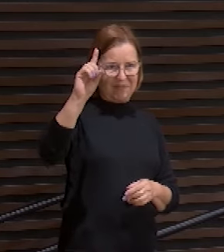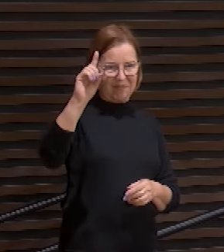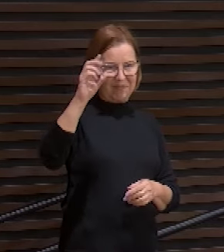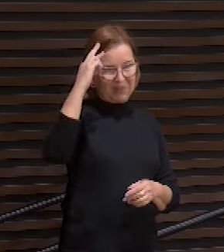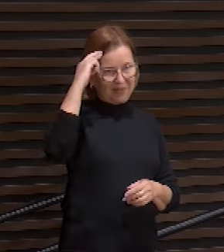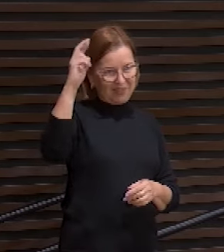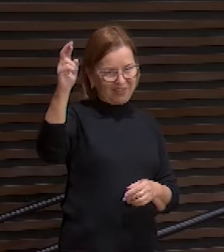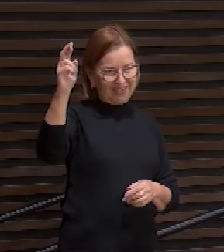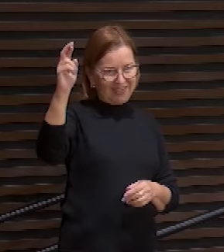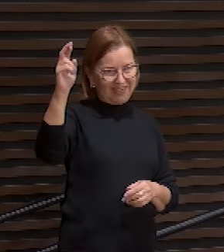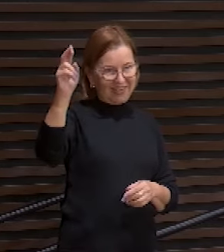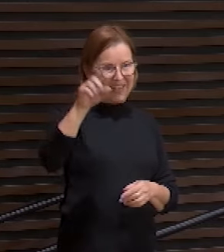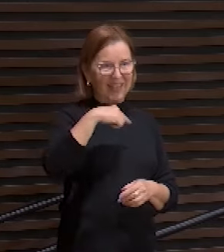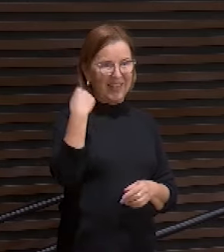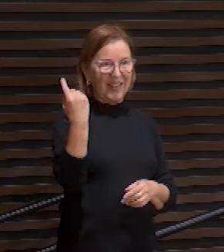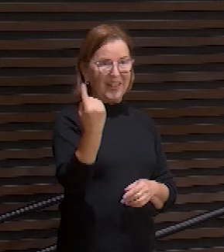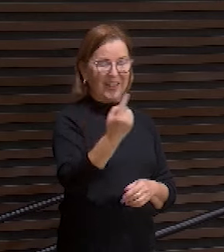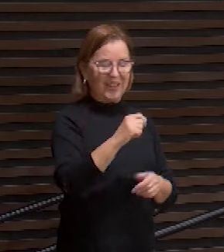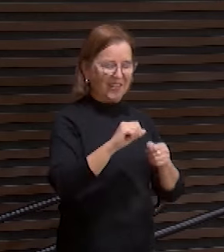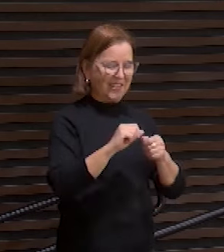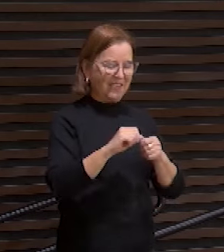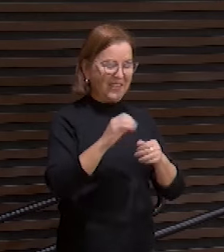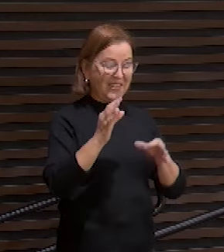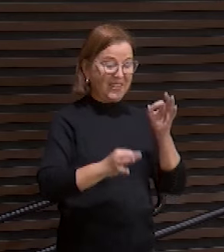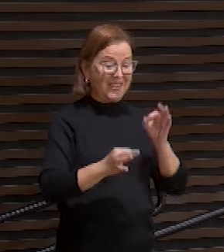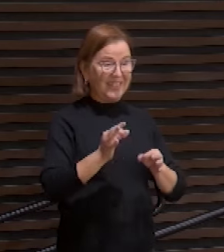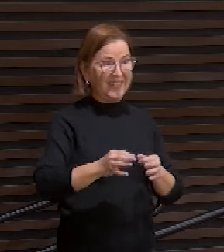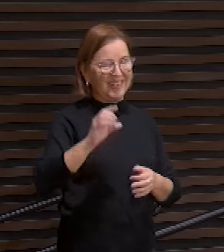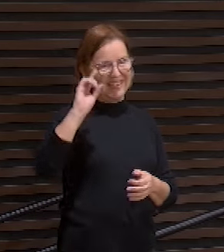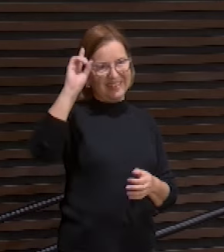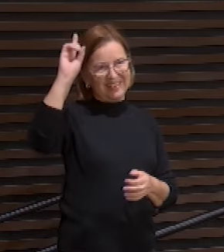nós fôssemos feitos justiça de Deus.